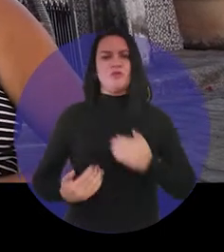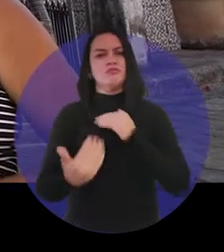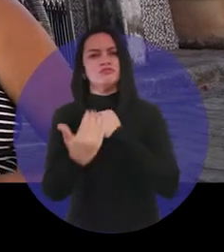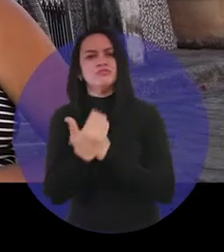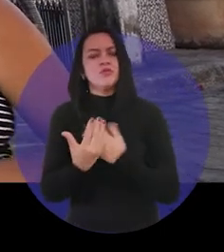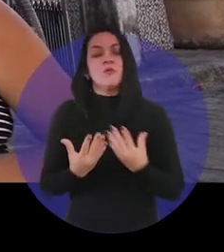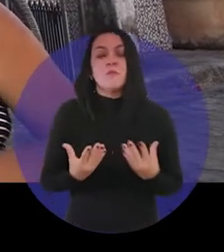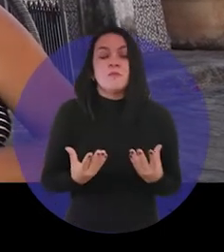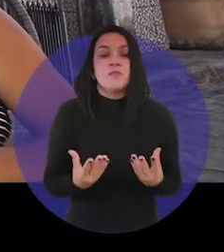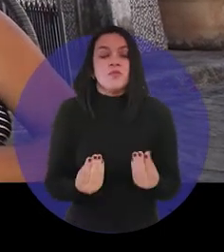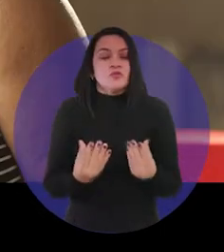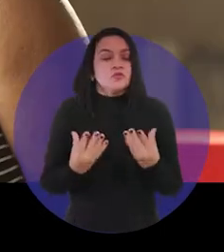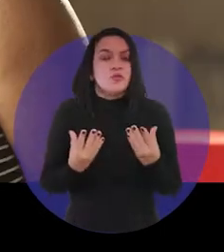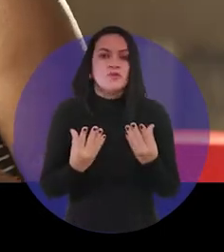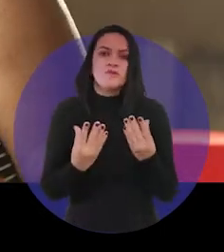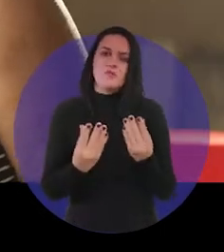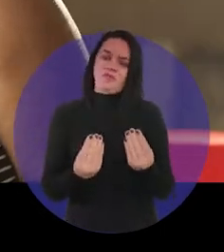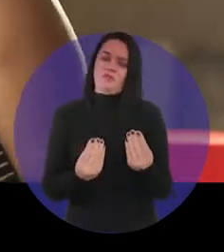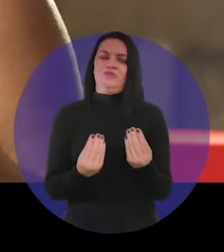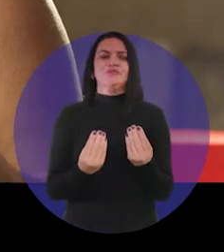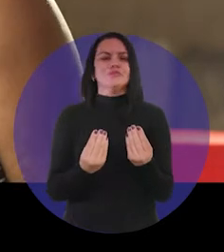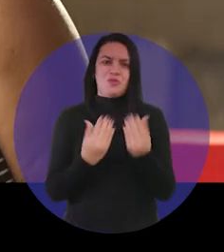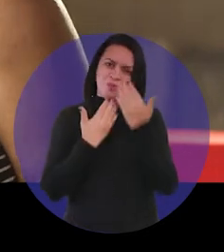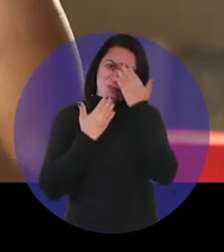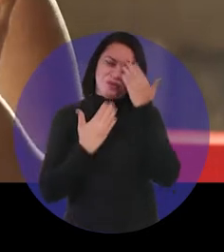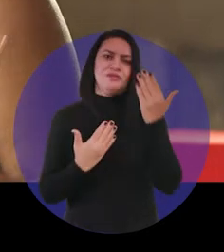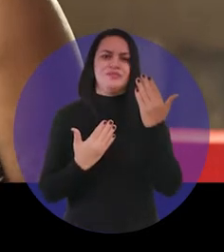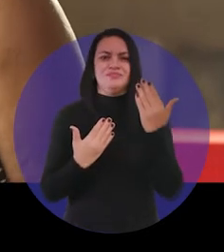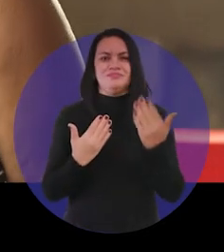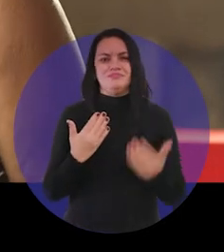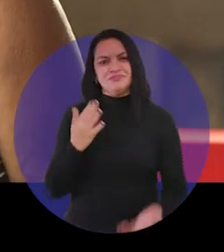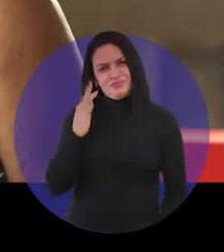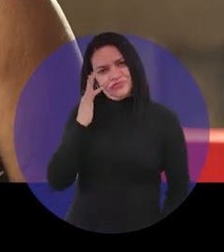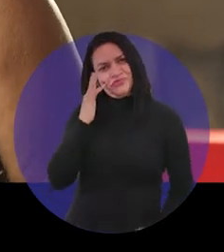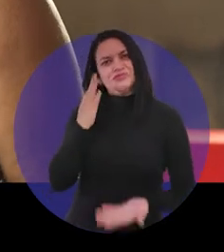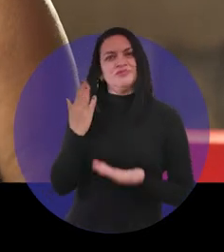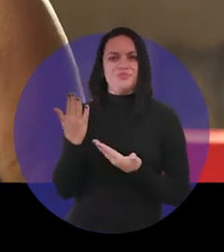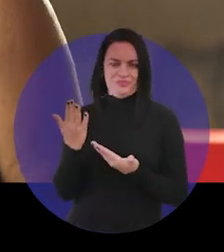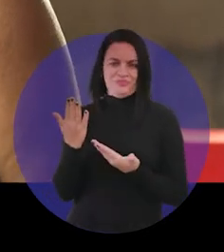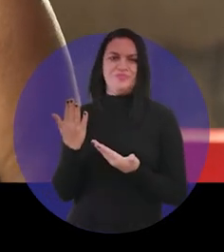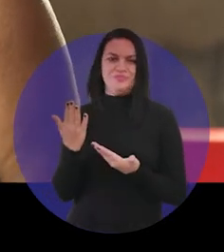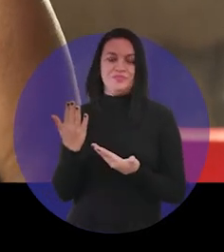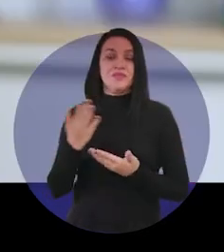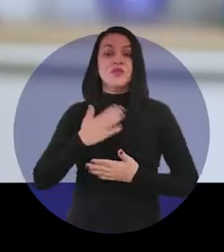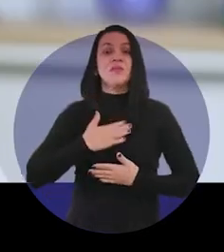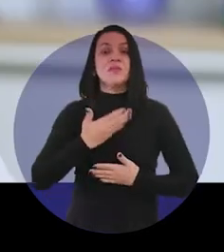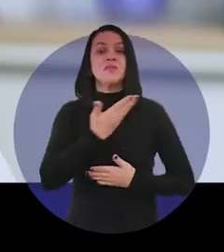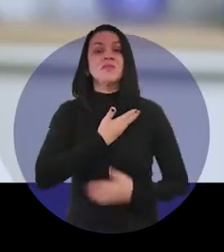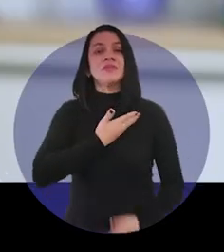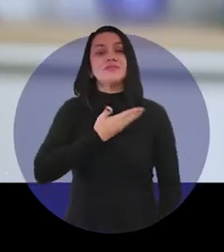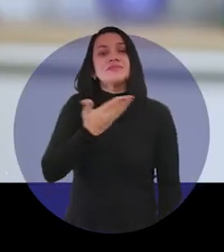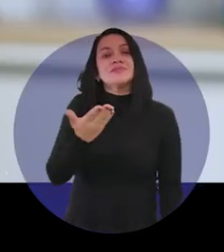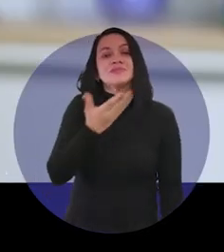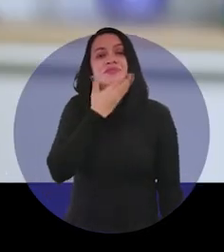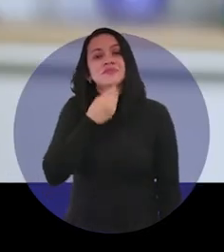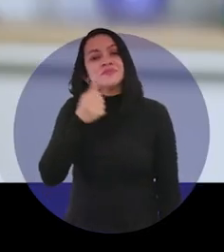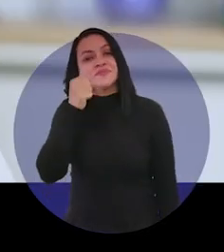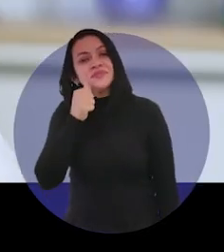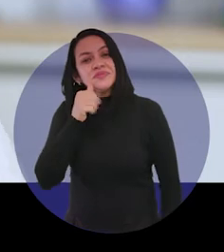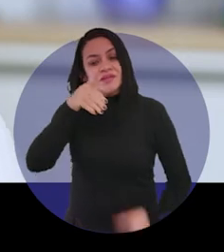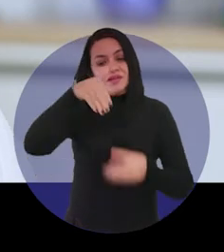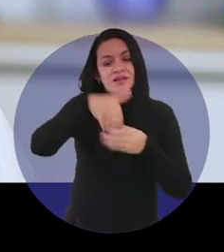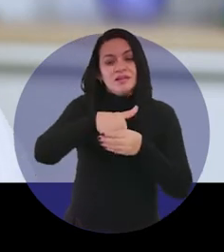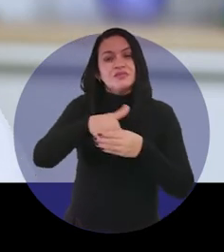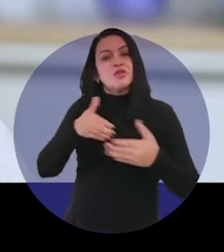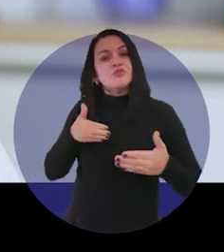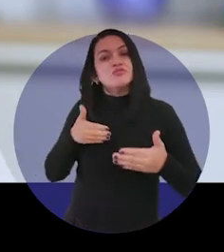ser humano, muito, muito, muito obrigado pra ele. Minhas amigas, meus amigos, as